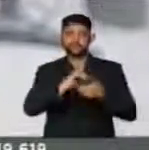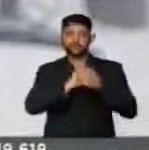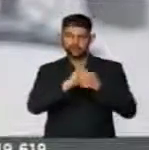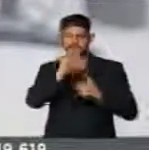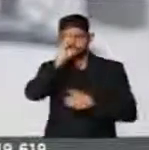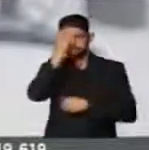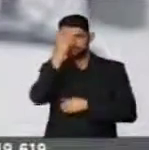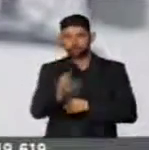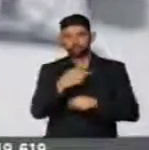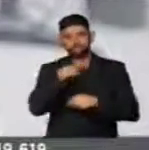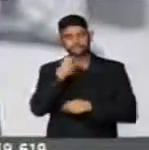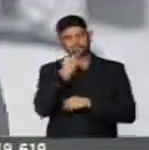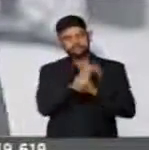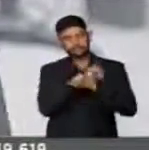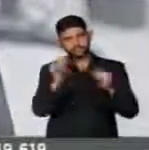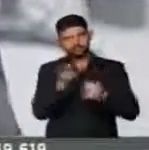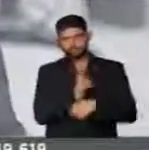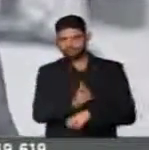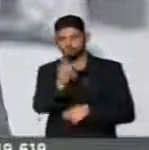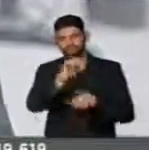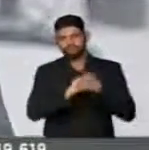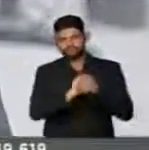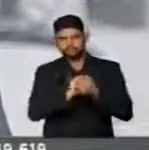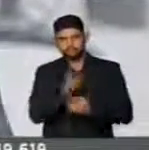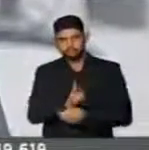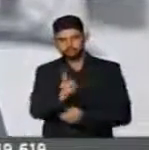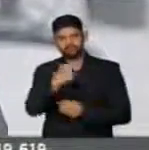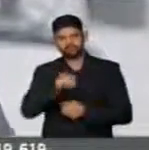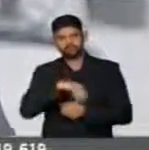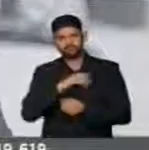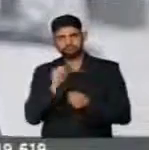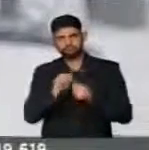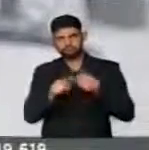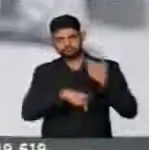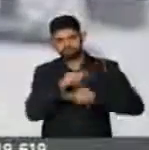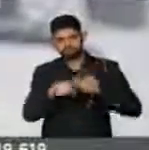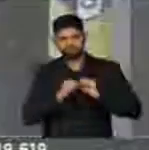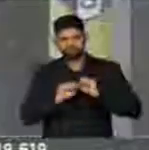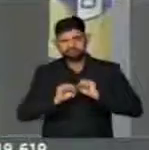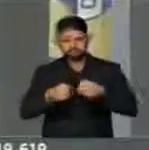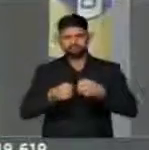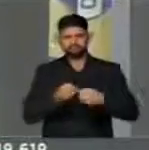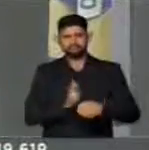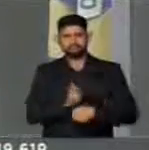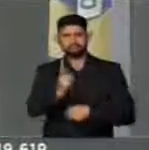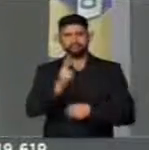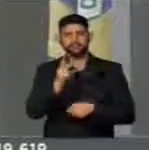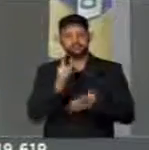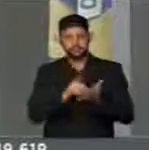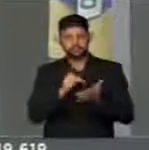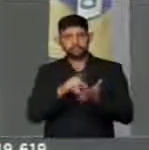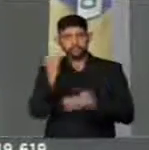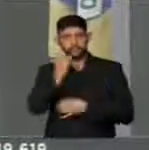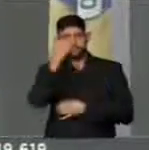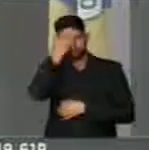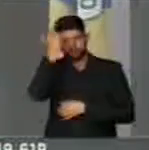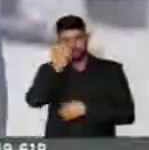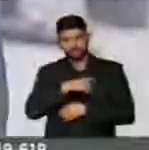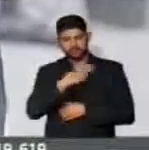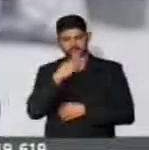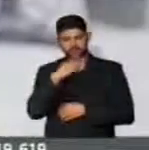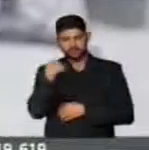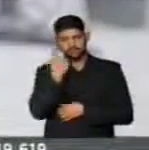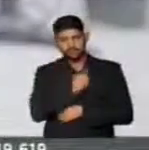Exª por isso e dizer, continue mantendo essa sua linha e sua trincheira de luta. É realmente uma grande referência para todos nós.